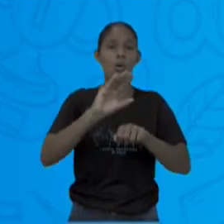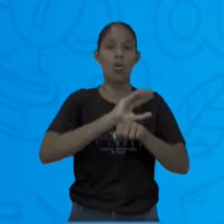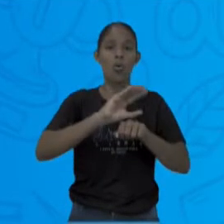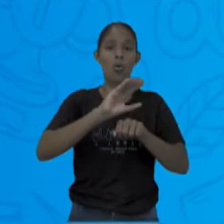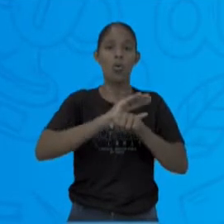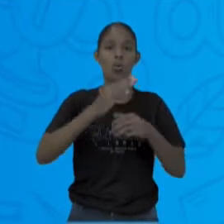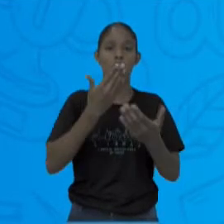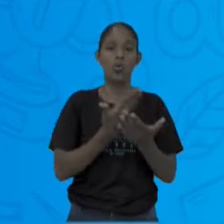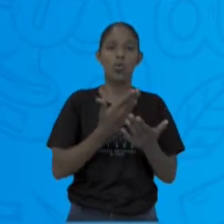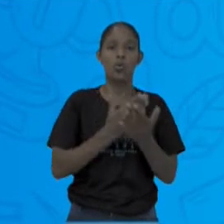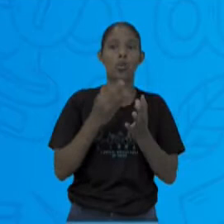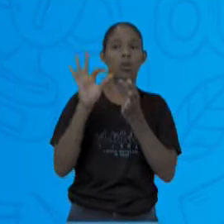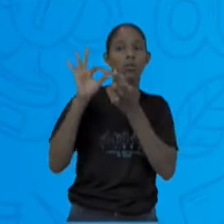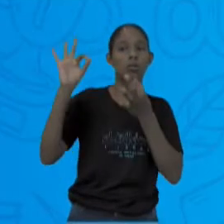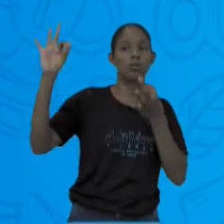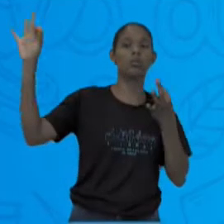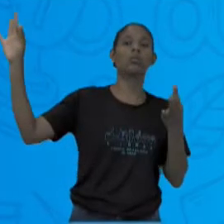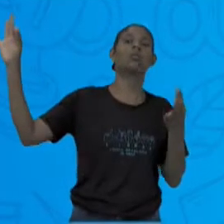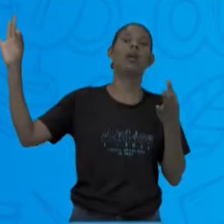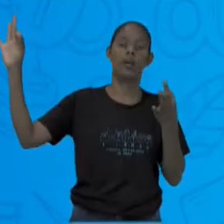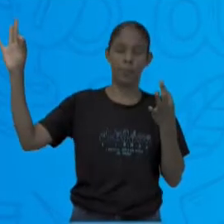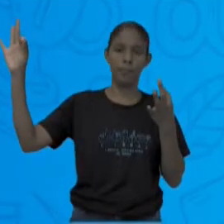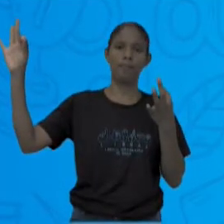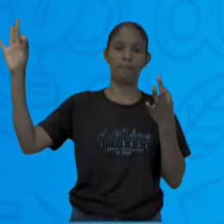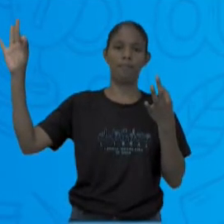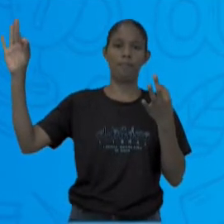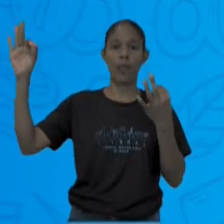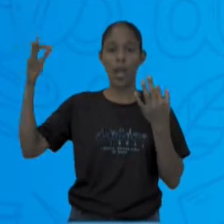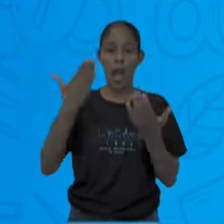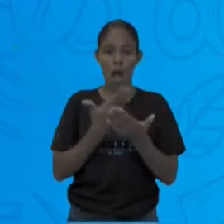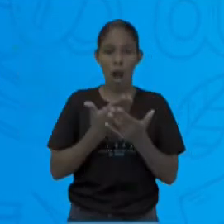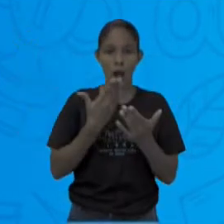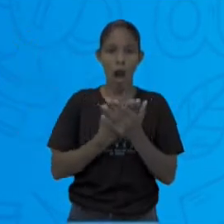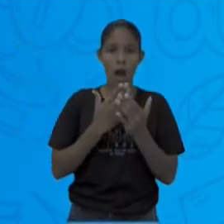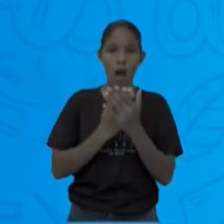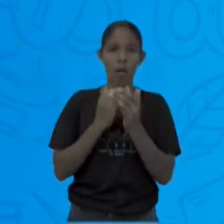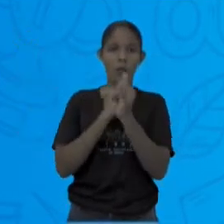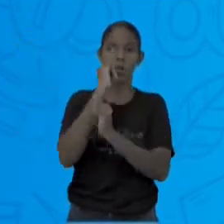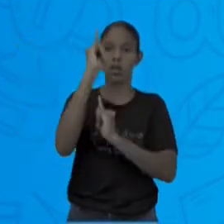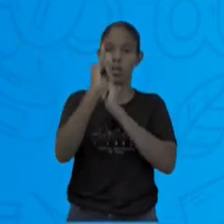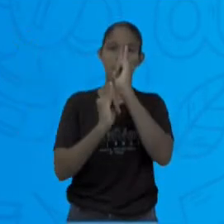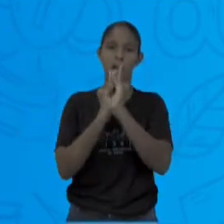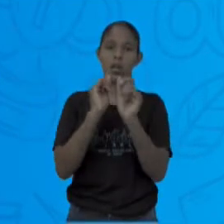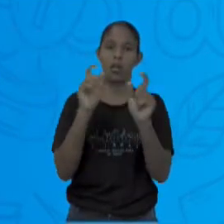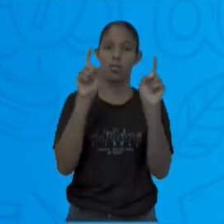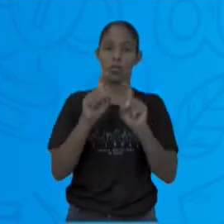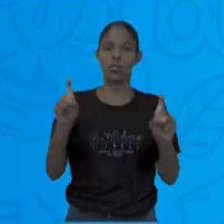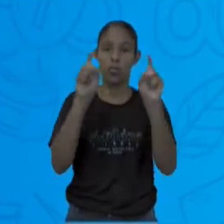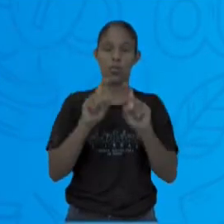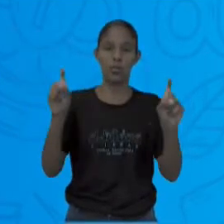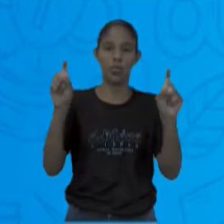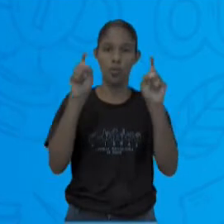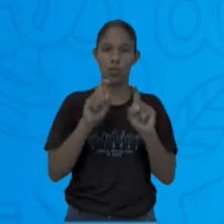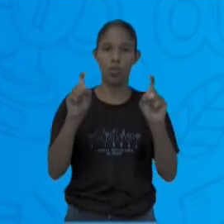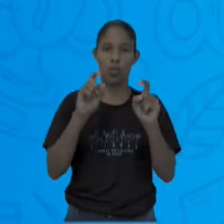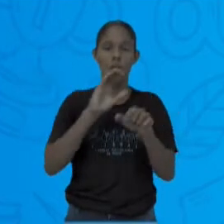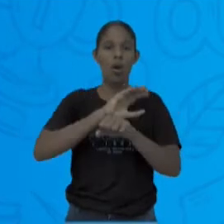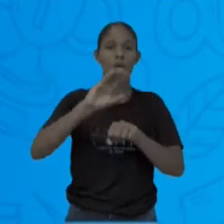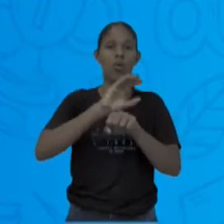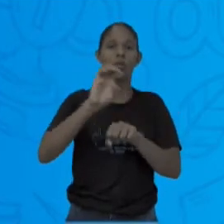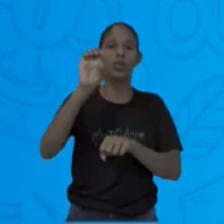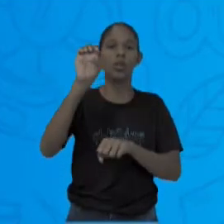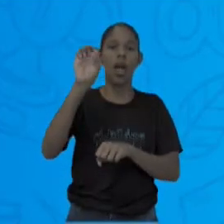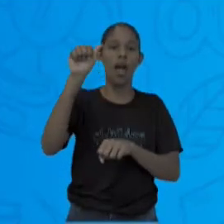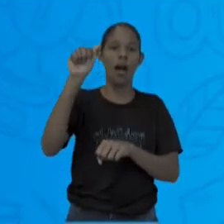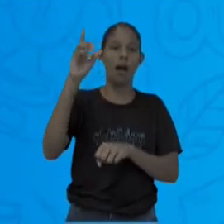desenvolvidos através de aulas acompanhadas pelo computador. O que é esses cursos EAD? São cursos que